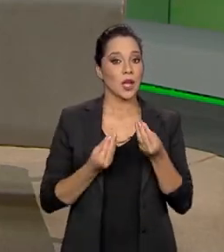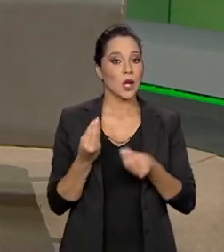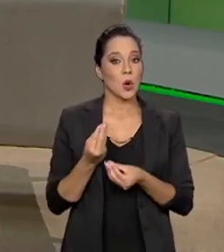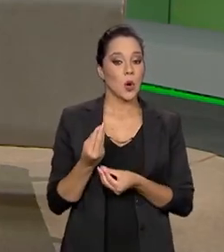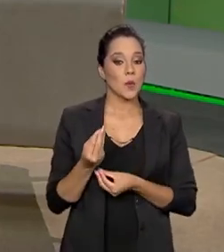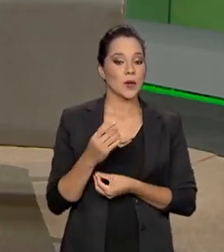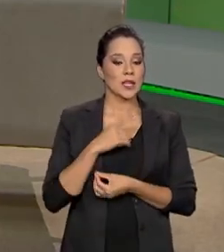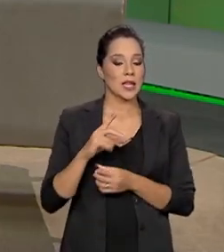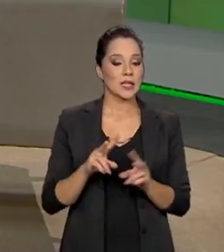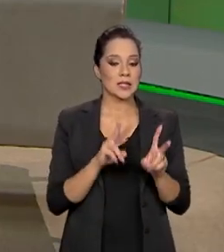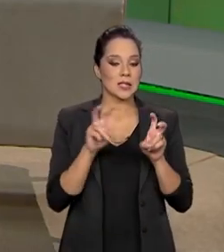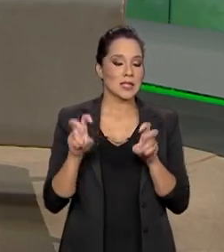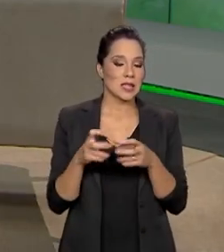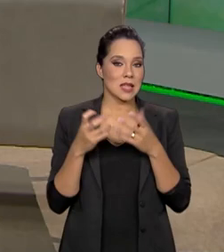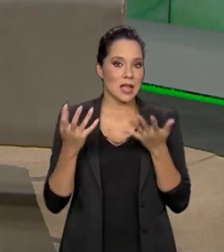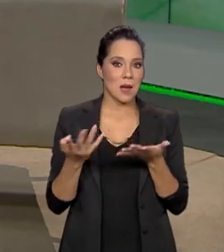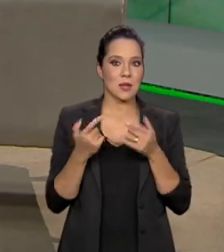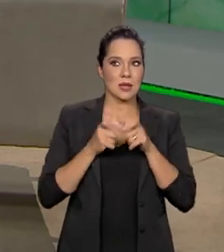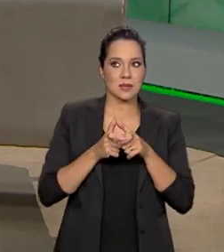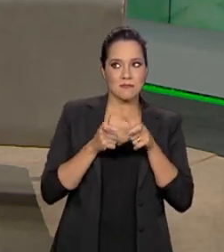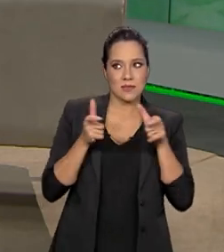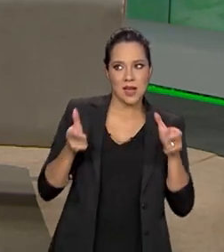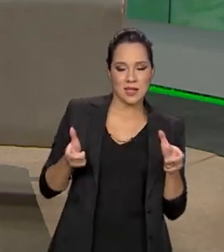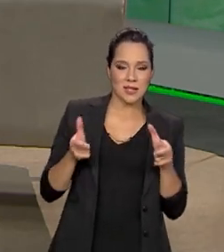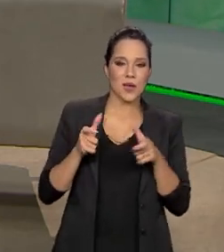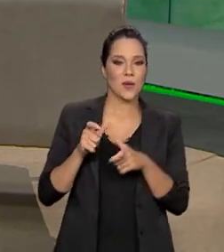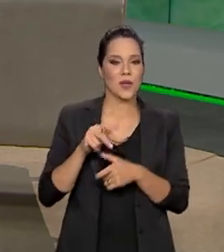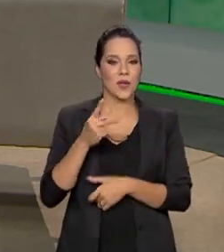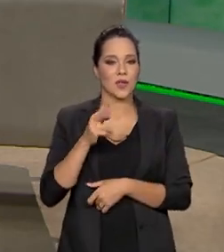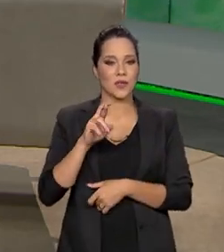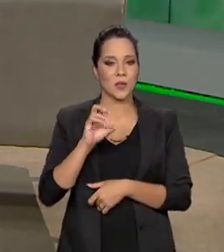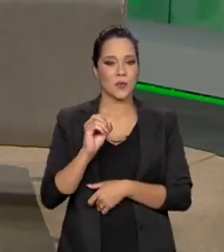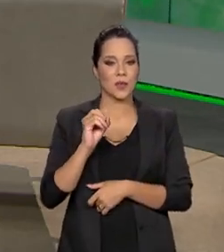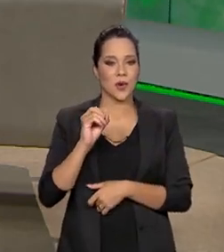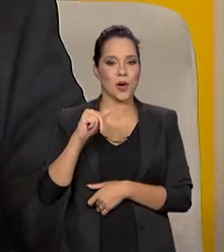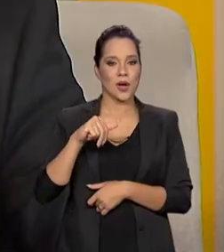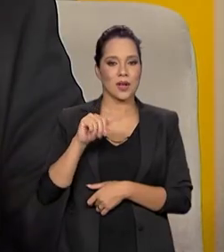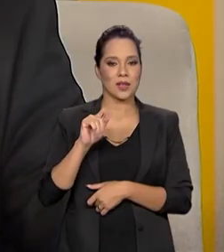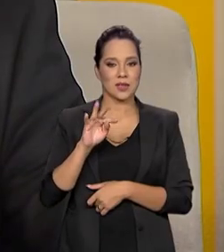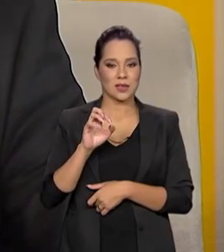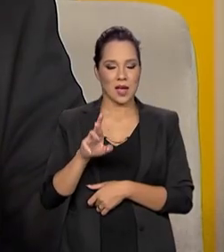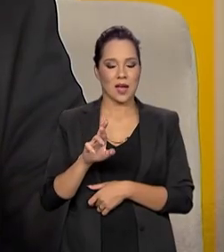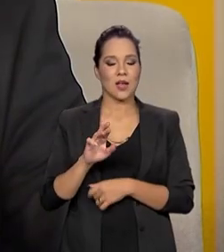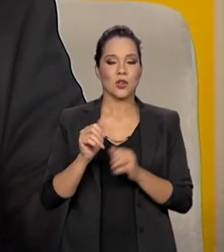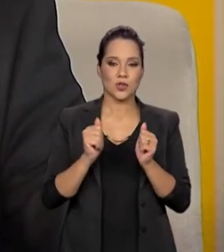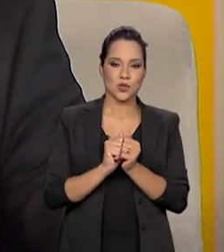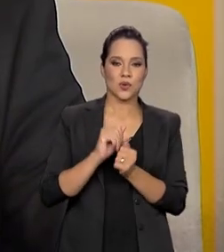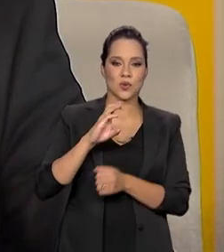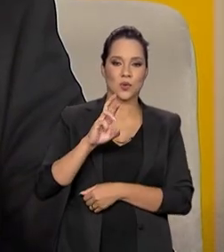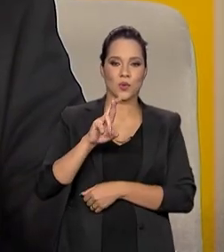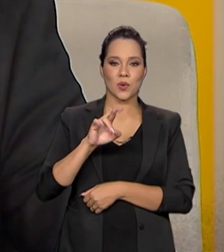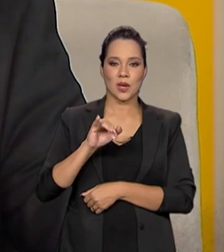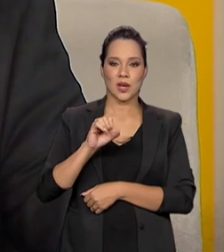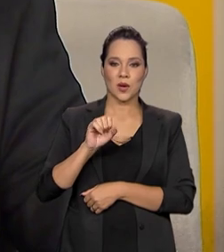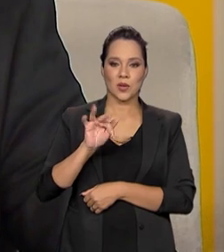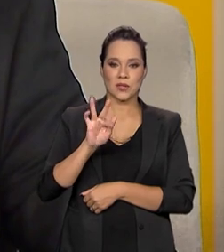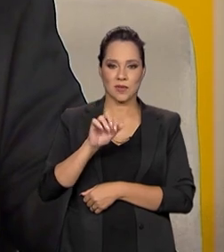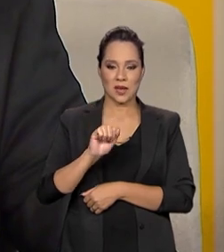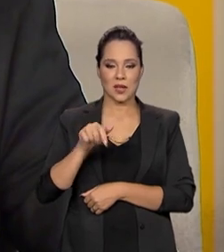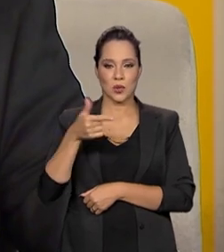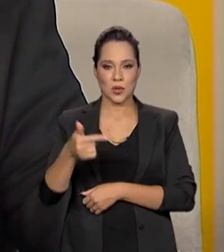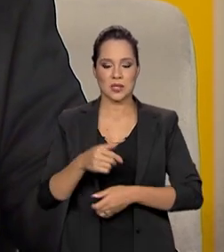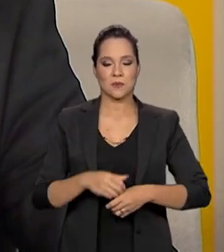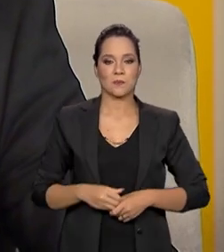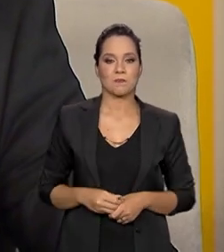essa questão dessa ampliação do ProAntar com o Criosfera 2? A Antártida, Paulo, tem um papel